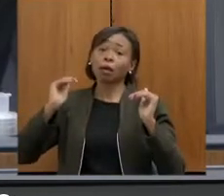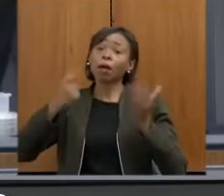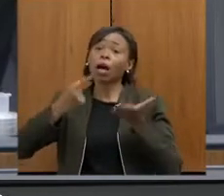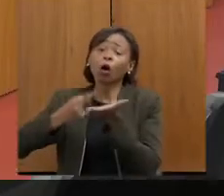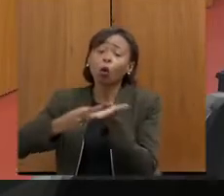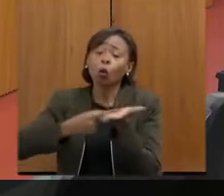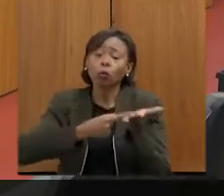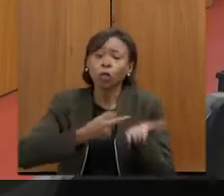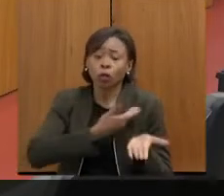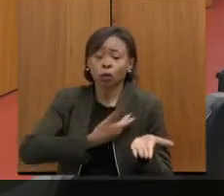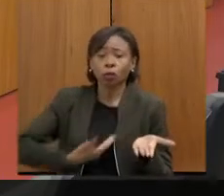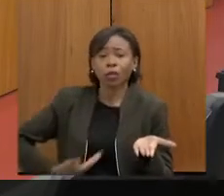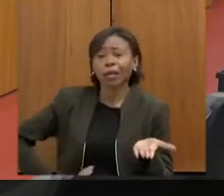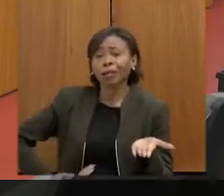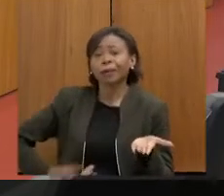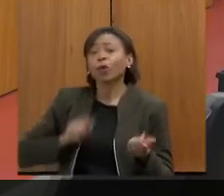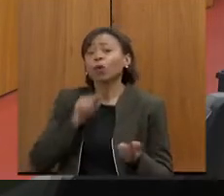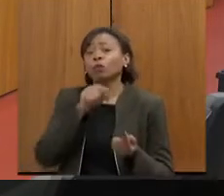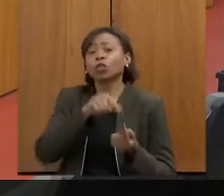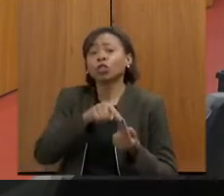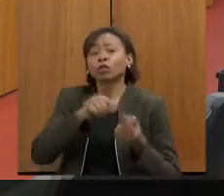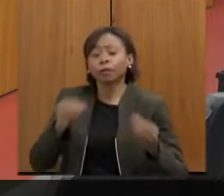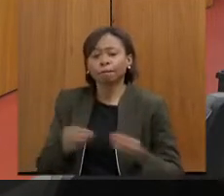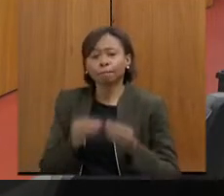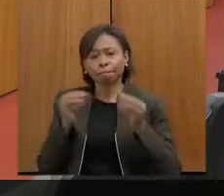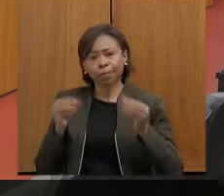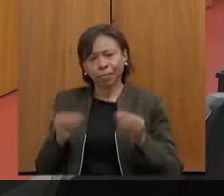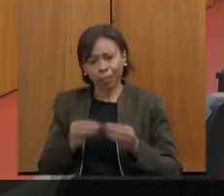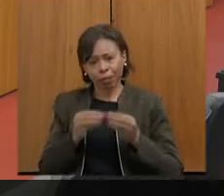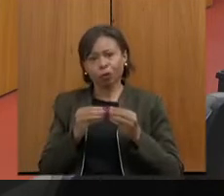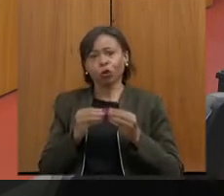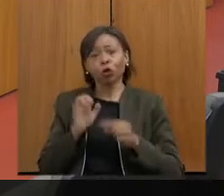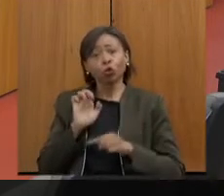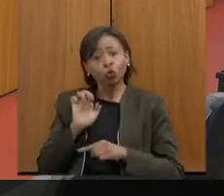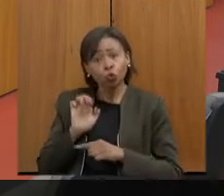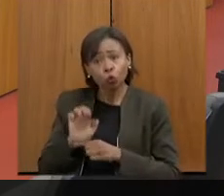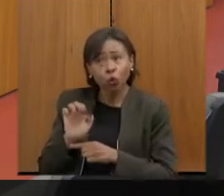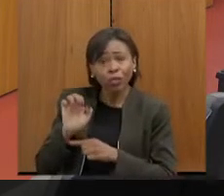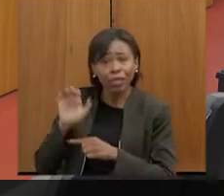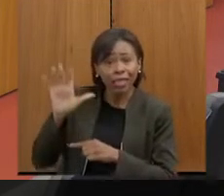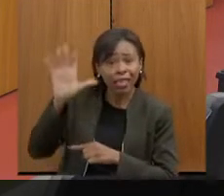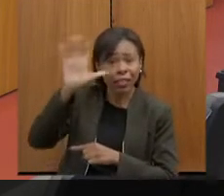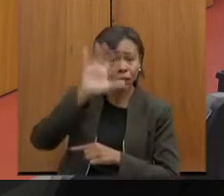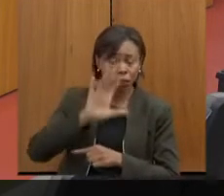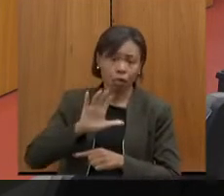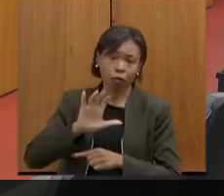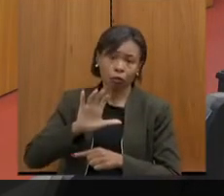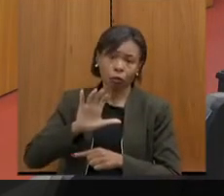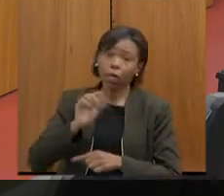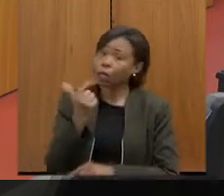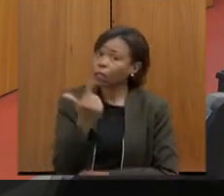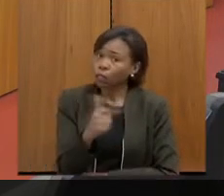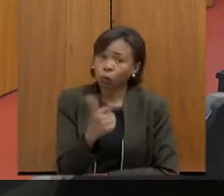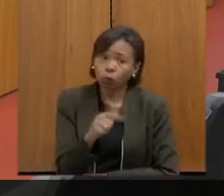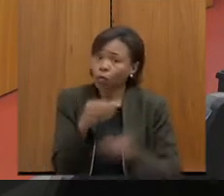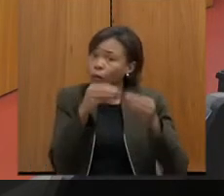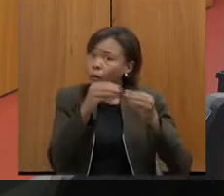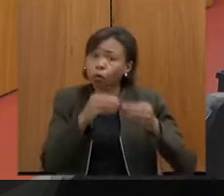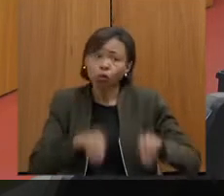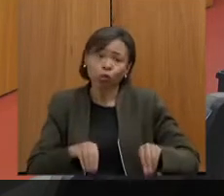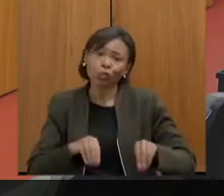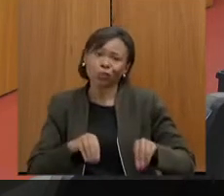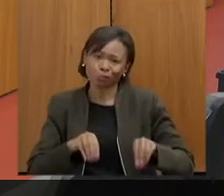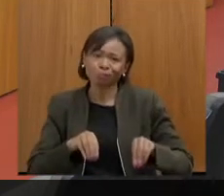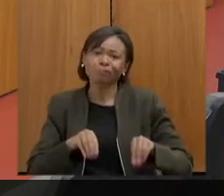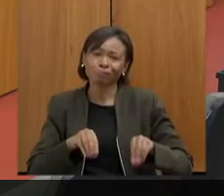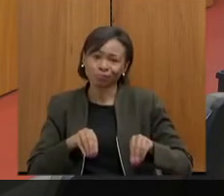a compensação dos Estados, sem prejuízo das medidas que o governo federal